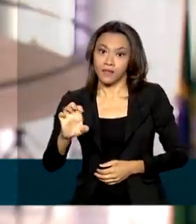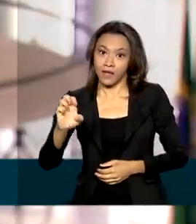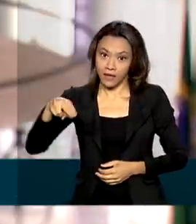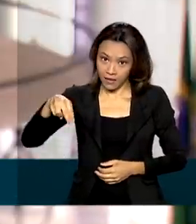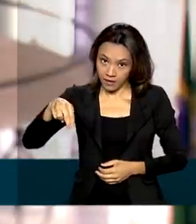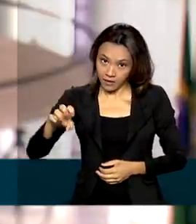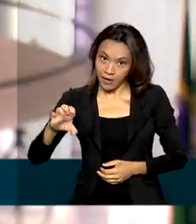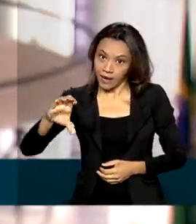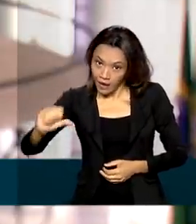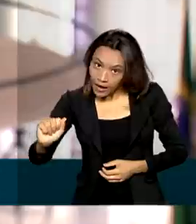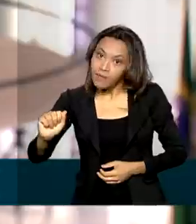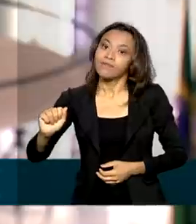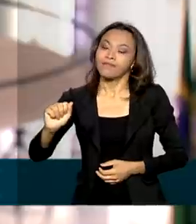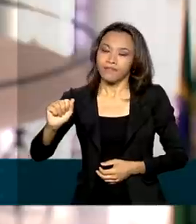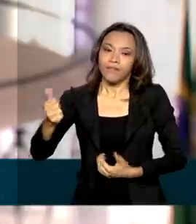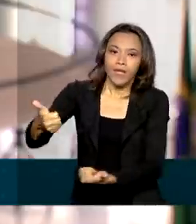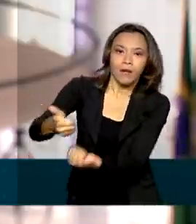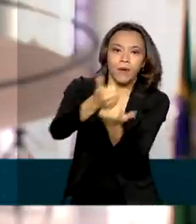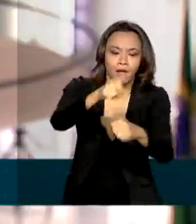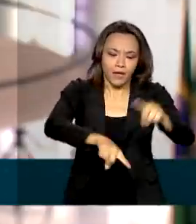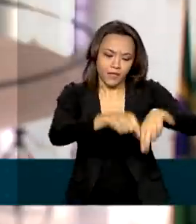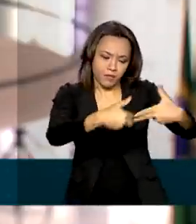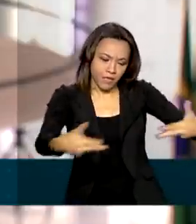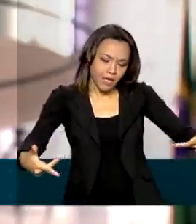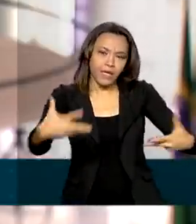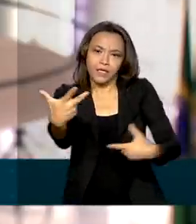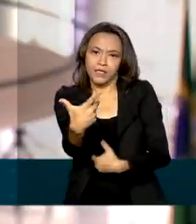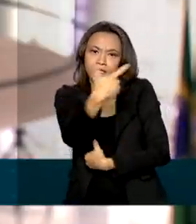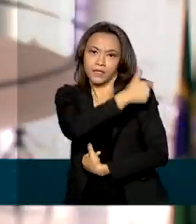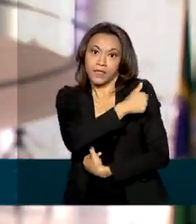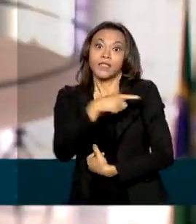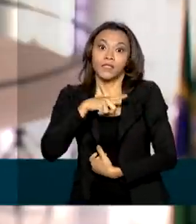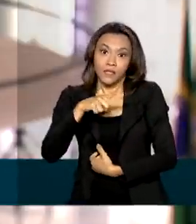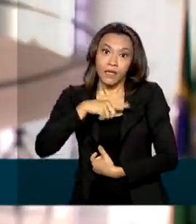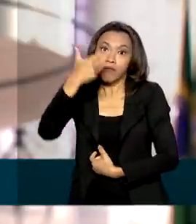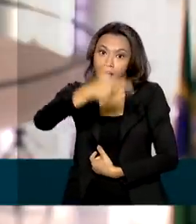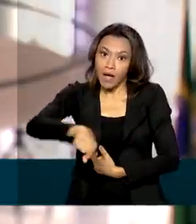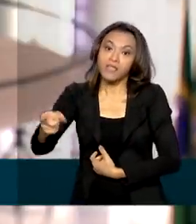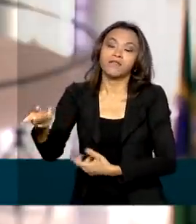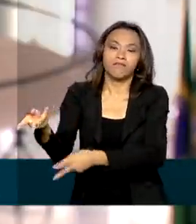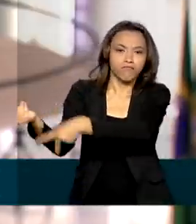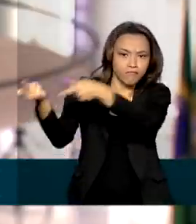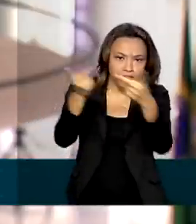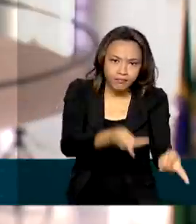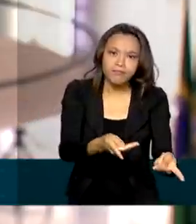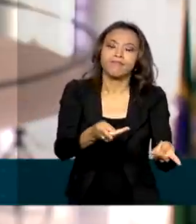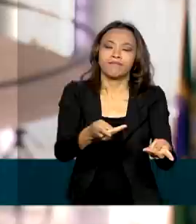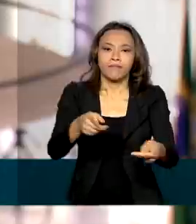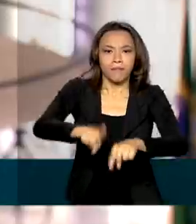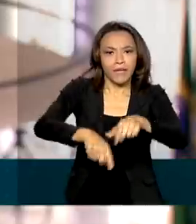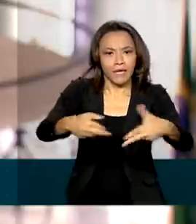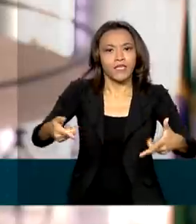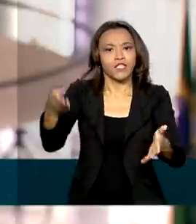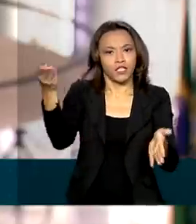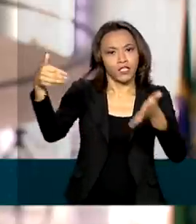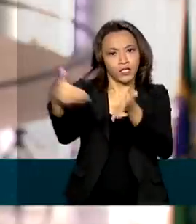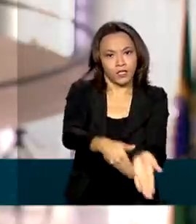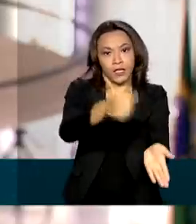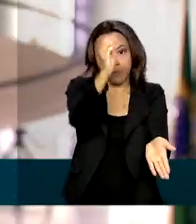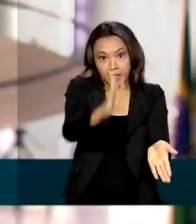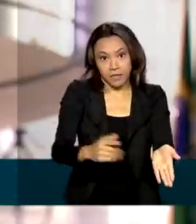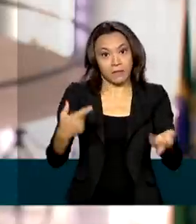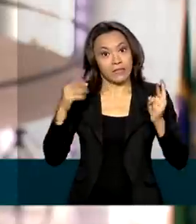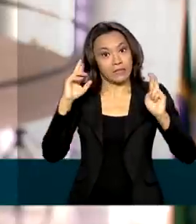país e existe a previsão da chegada de mais imunizantes dessa farmacêutica nos próximos dias. A expectativa